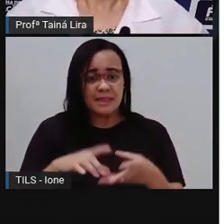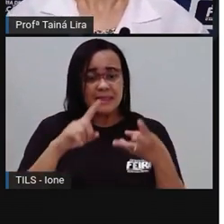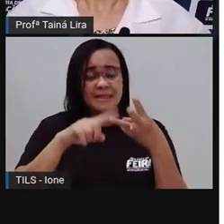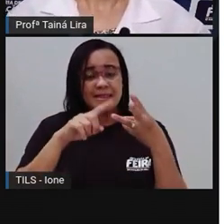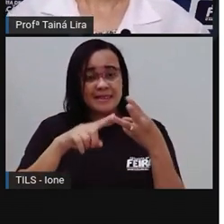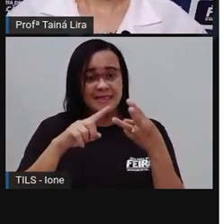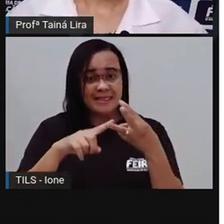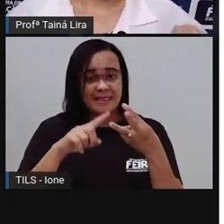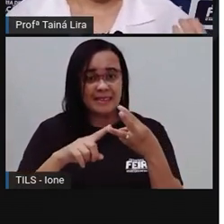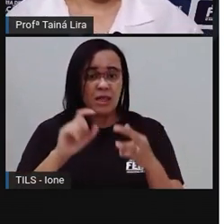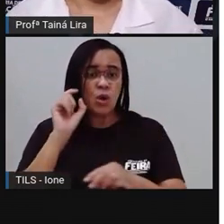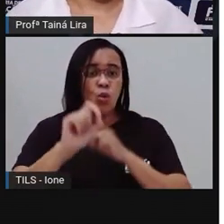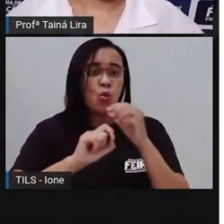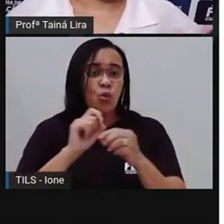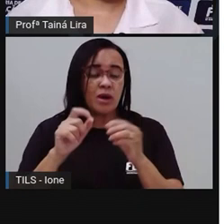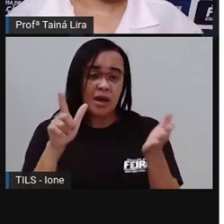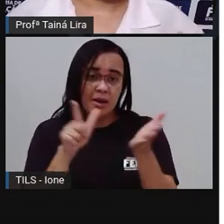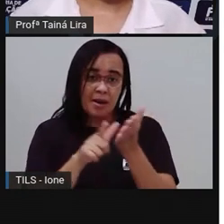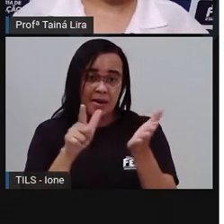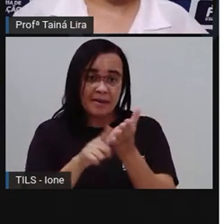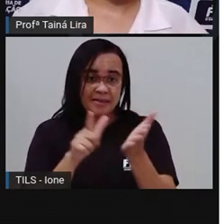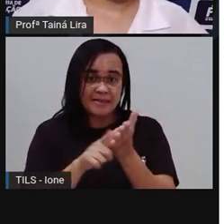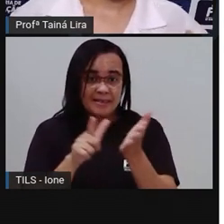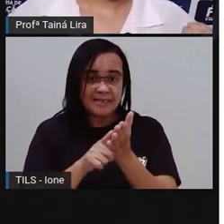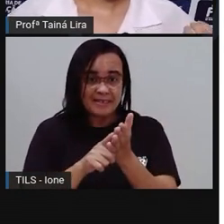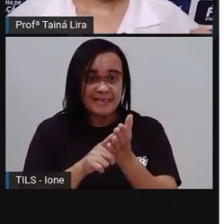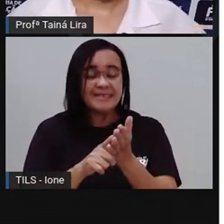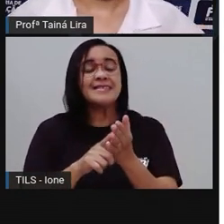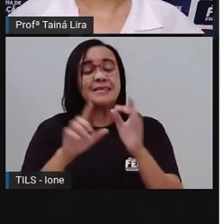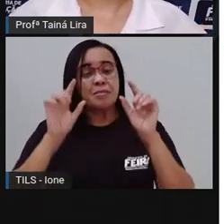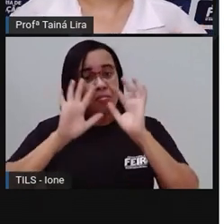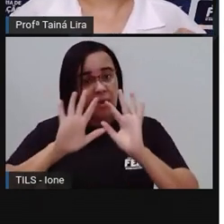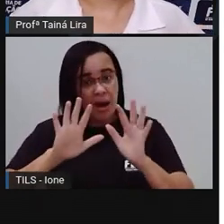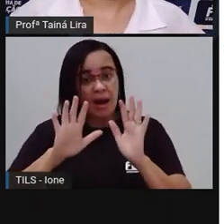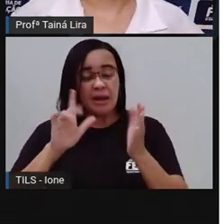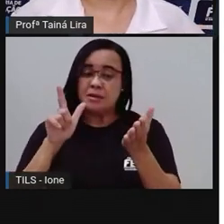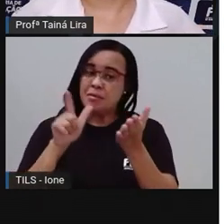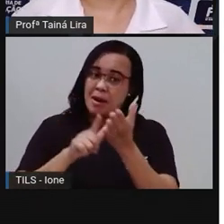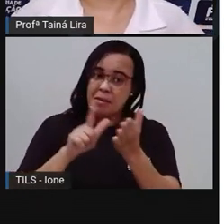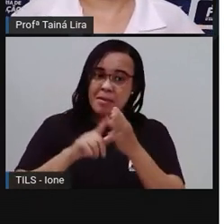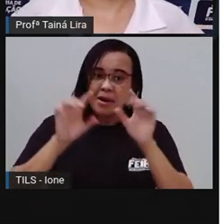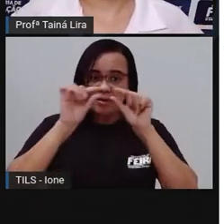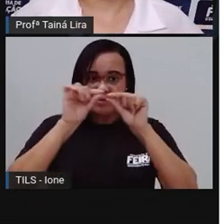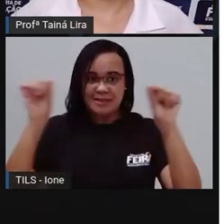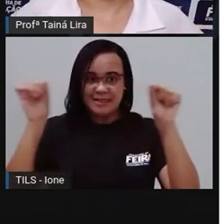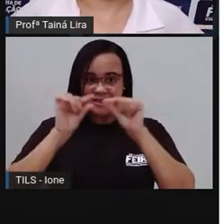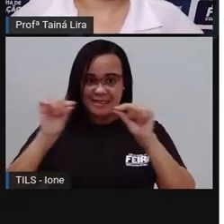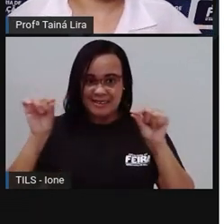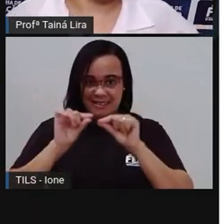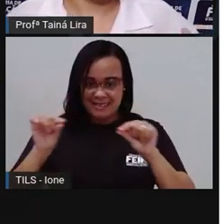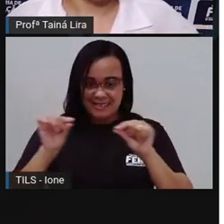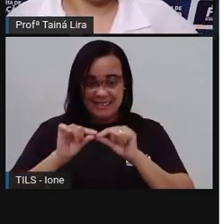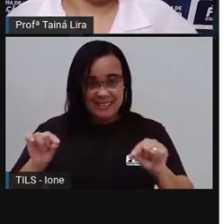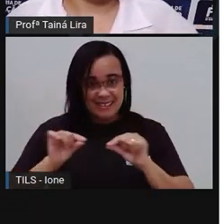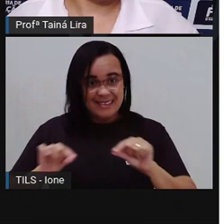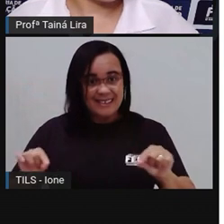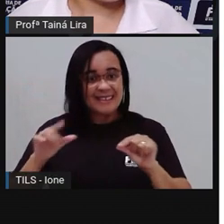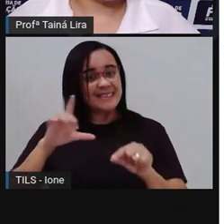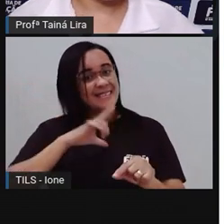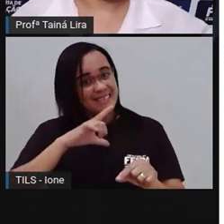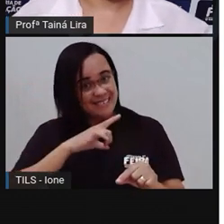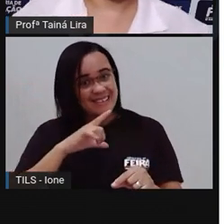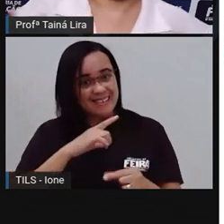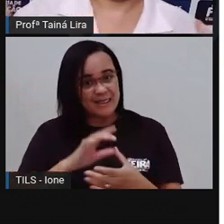Ó, folha pautada, ou seja, com linhas. O Pró, por que não dá para ser, por exemplo, na folha de